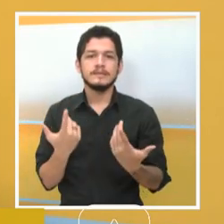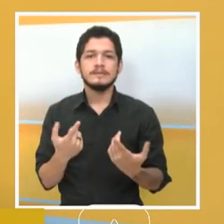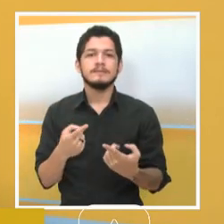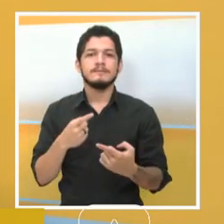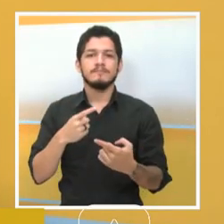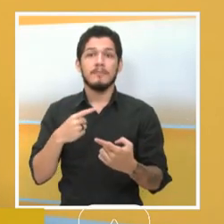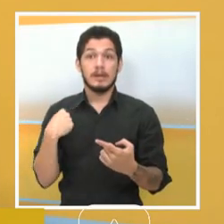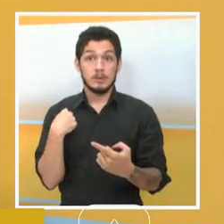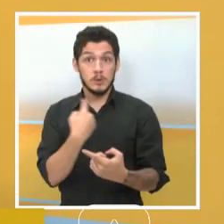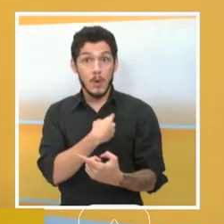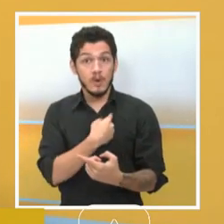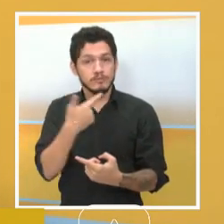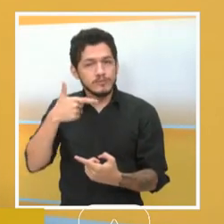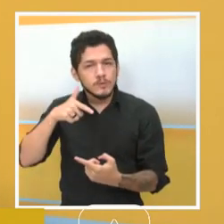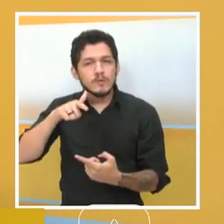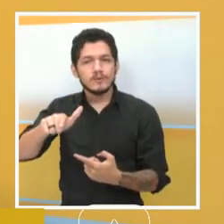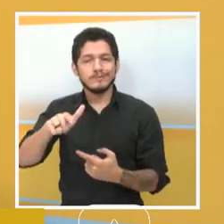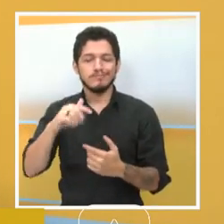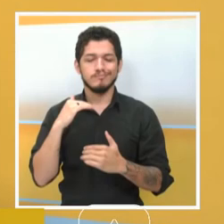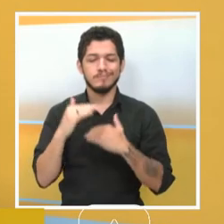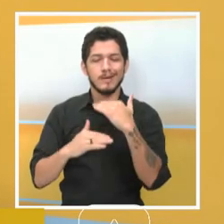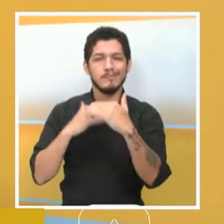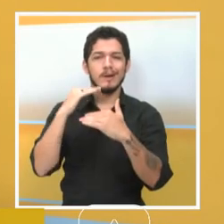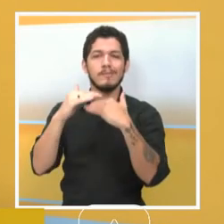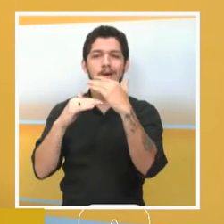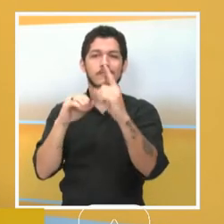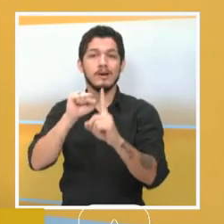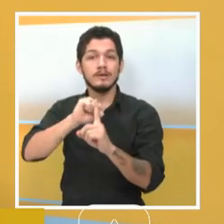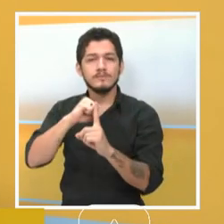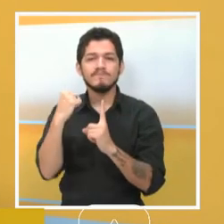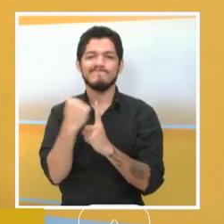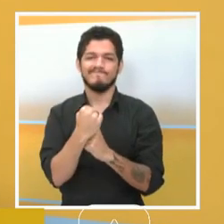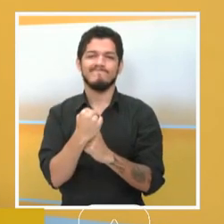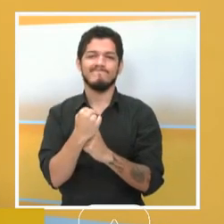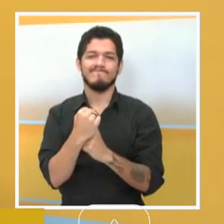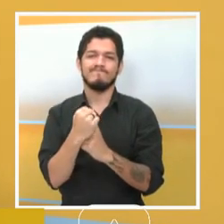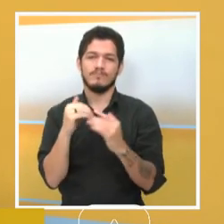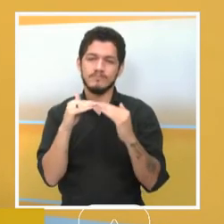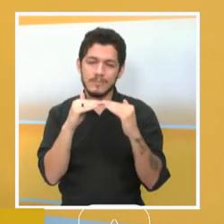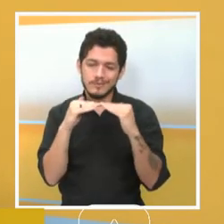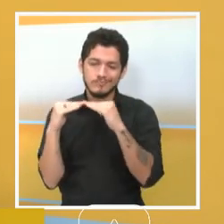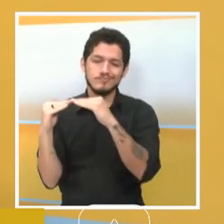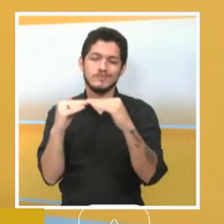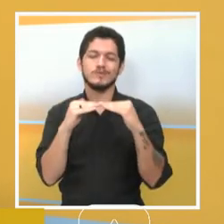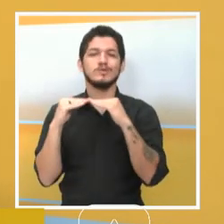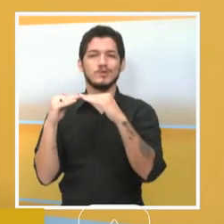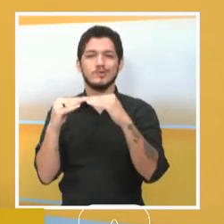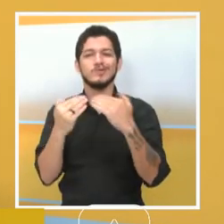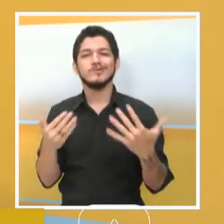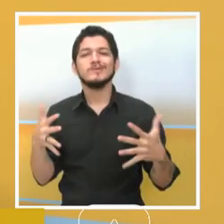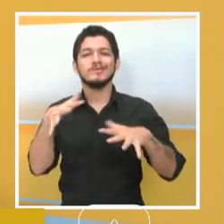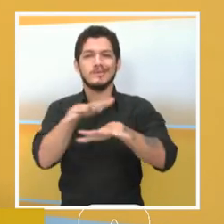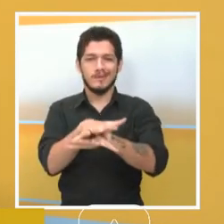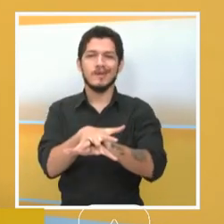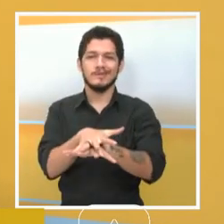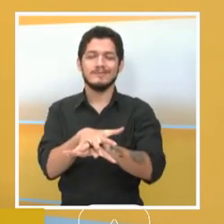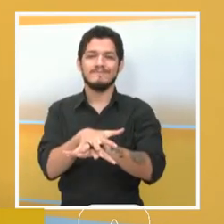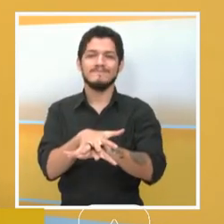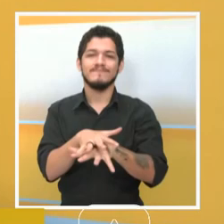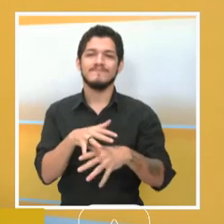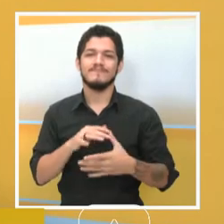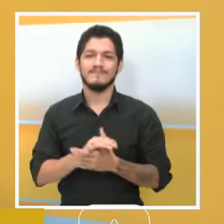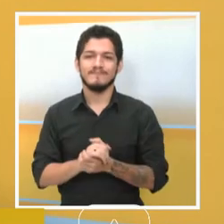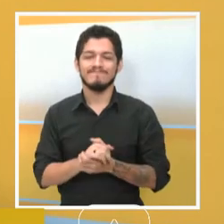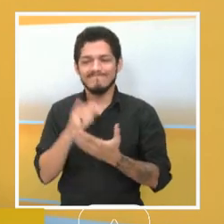fato, construir essa sociedade que a gente quer mais justa, igualitária, inclusiva, equânime.